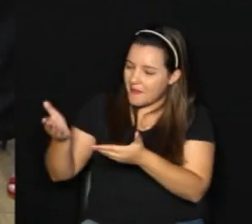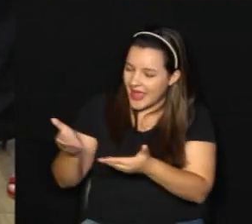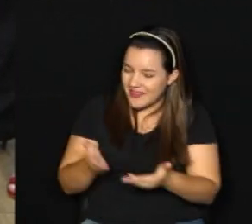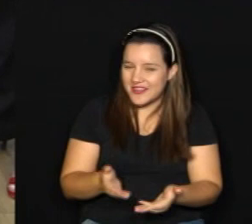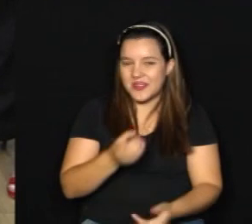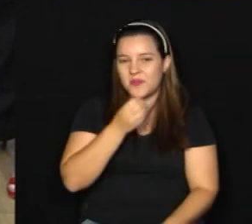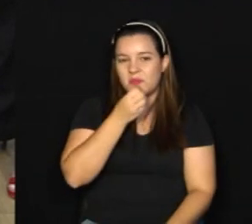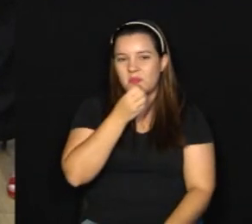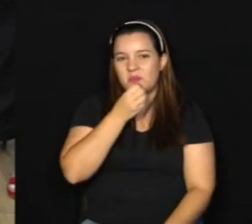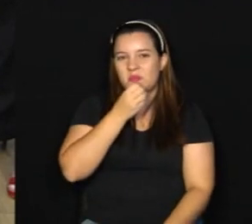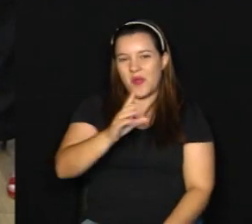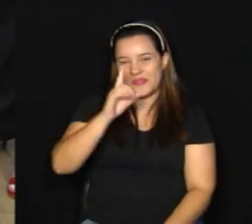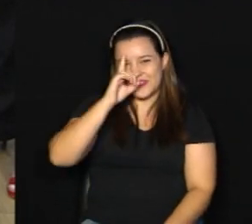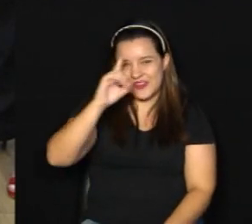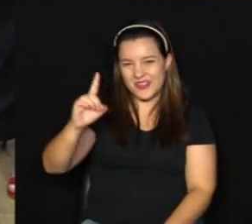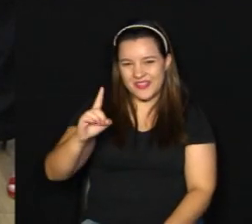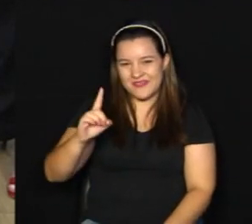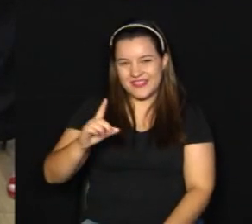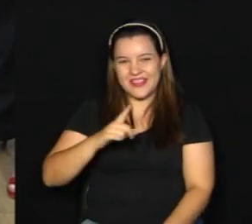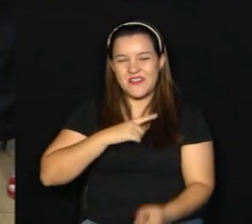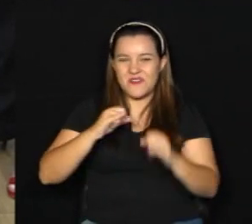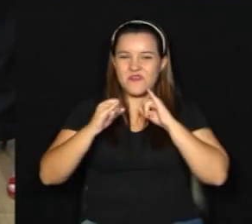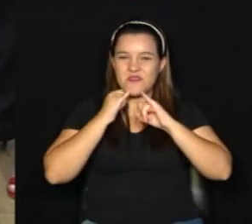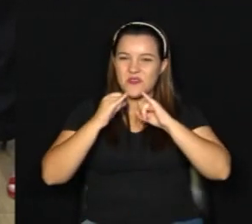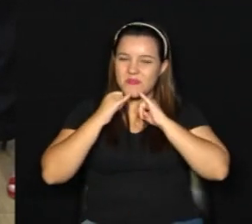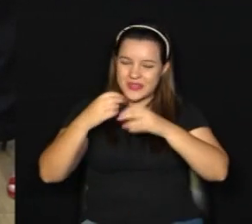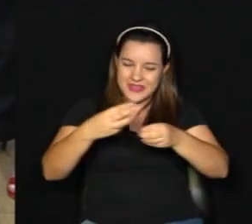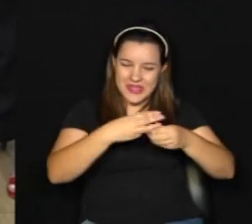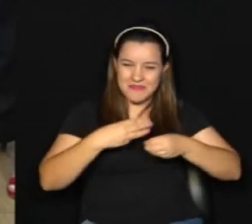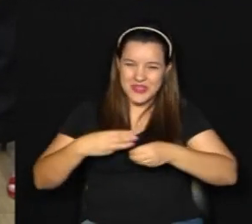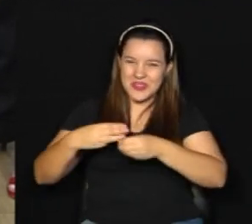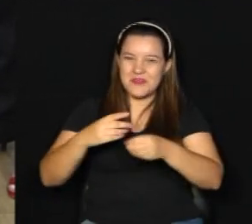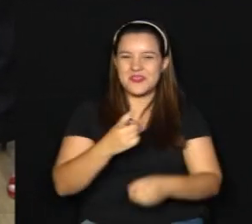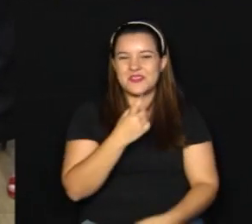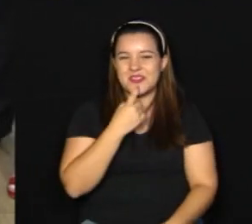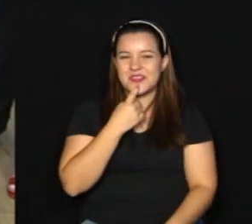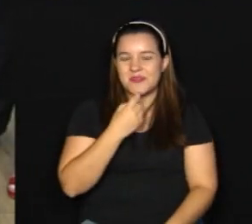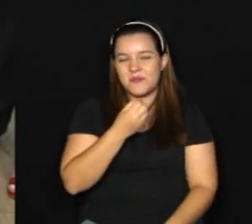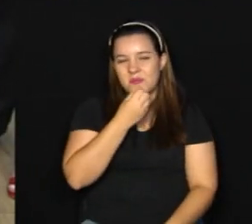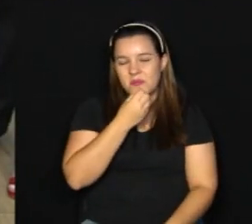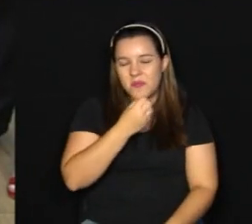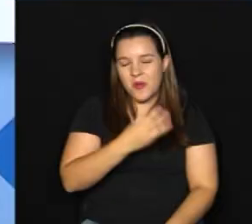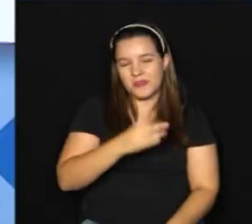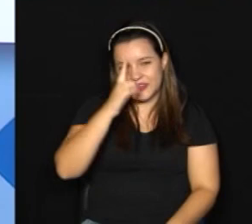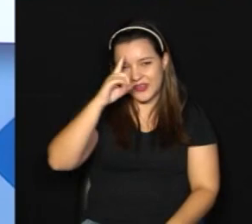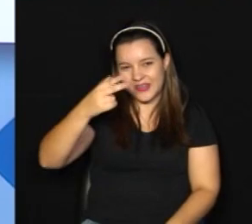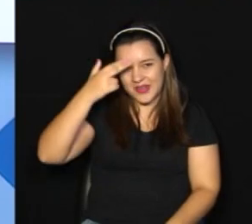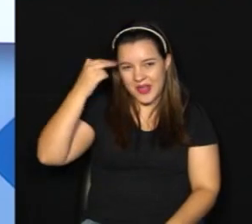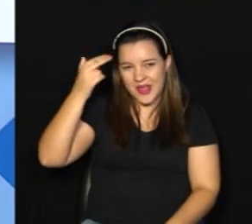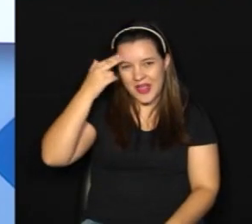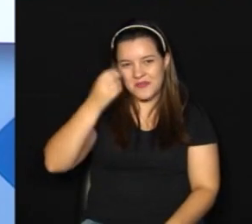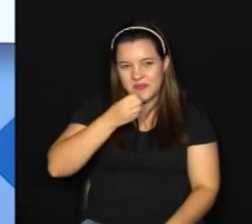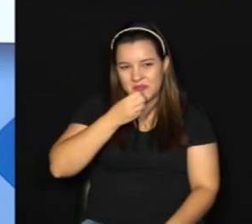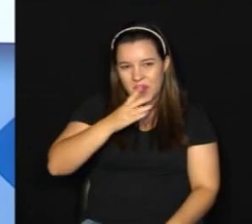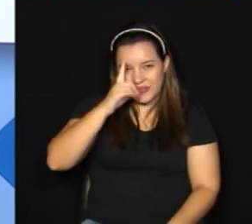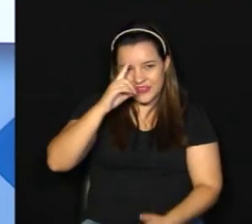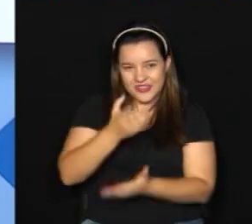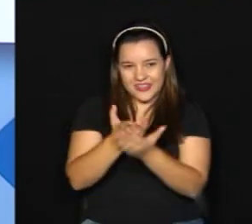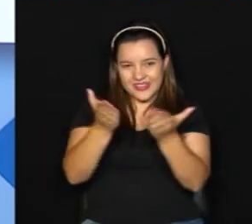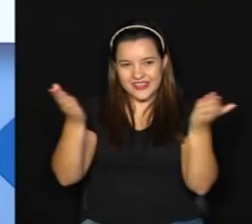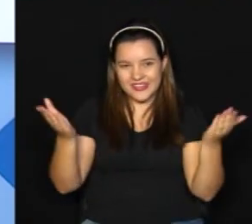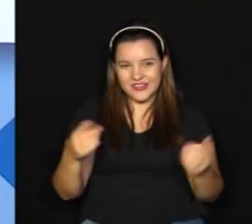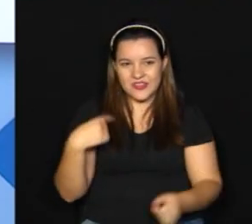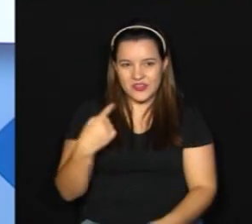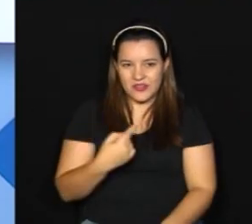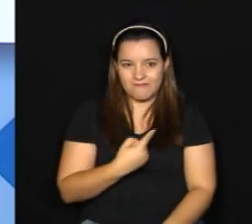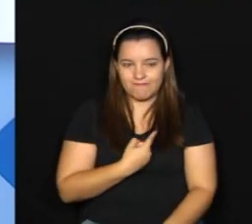dia então com as notícias da metrópole aqui de Campinas, Mirna. Bom dia, Gabriel, obrigada, bom dia a você aí de casa e a gente já